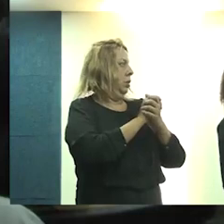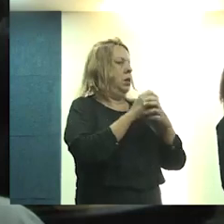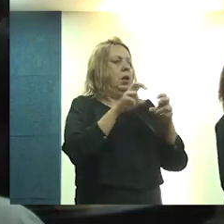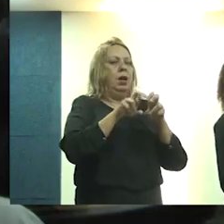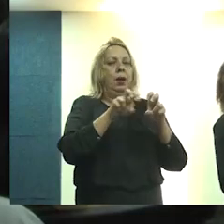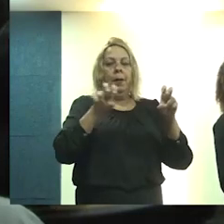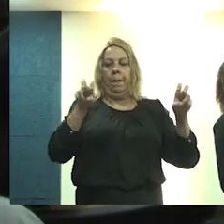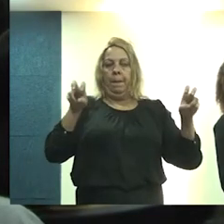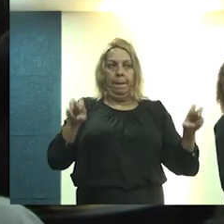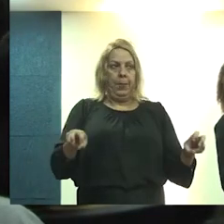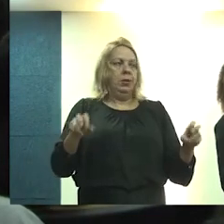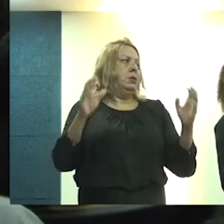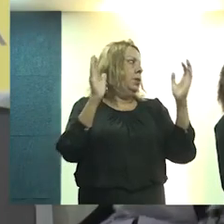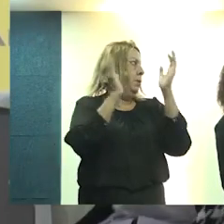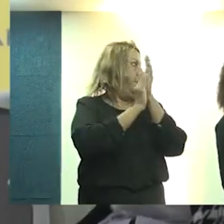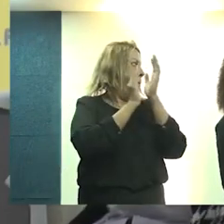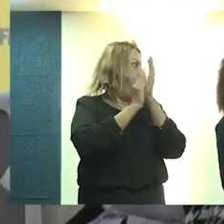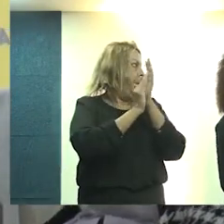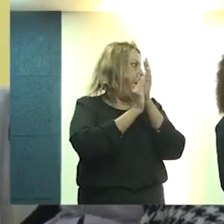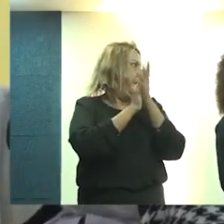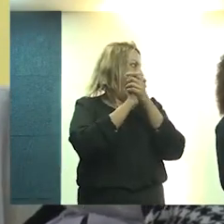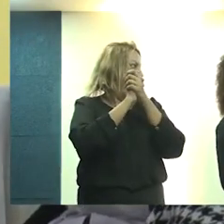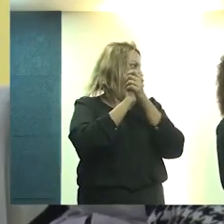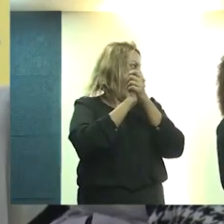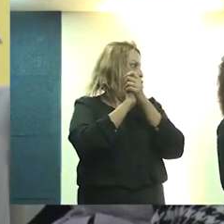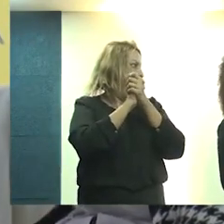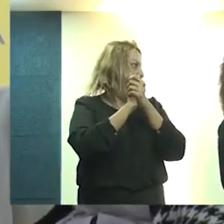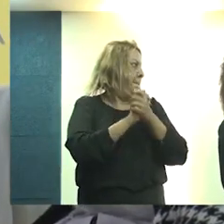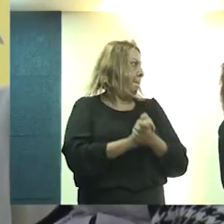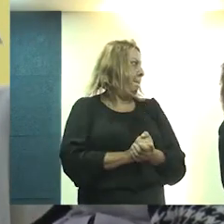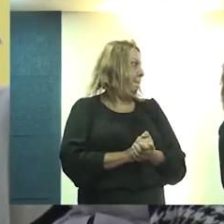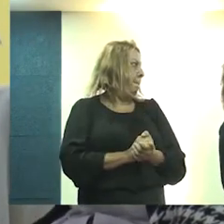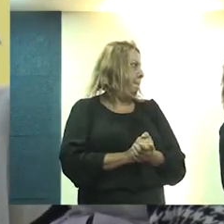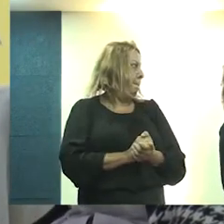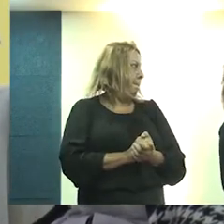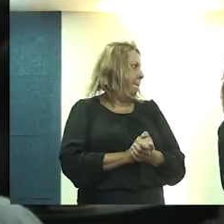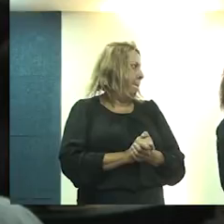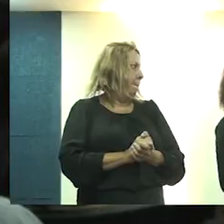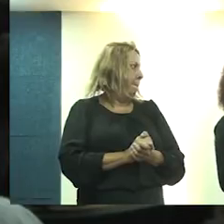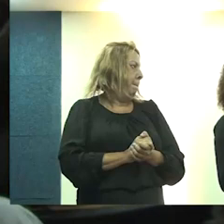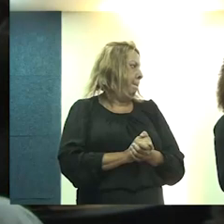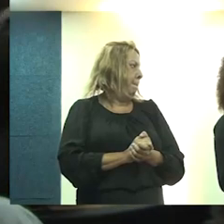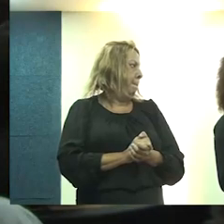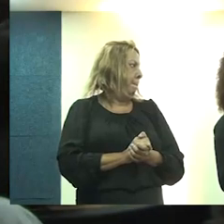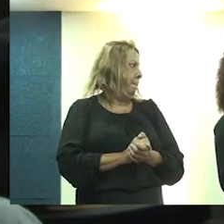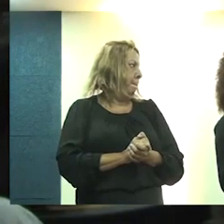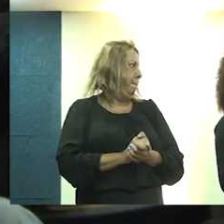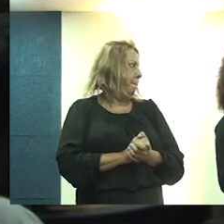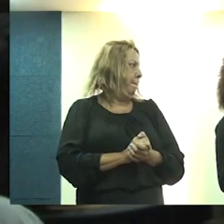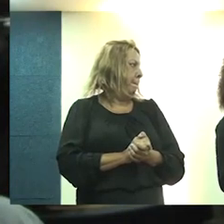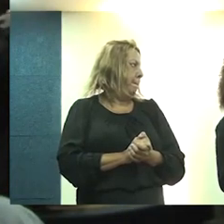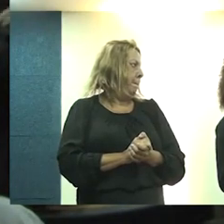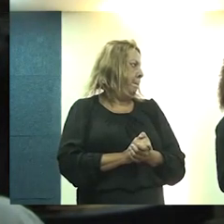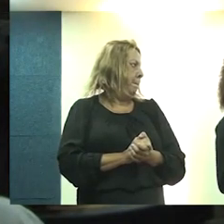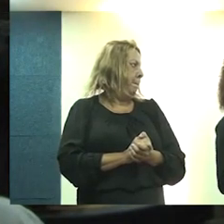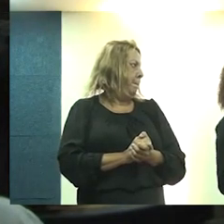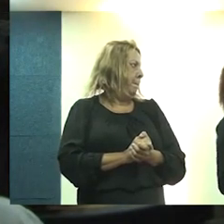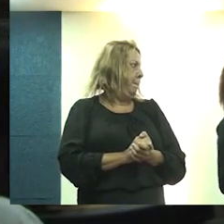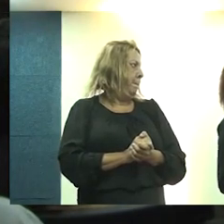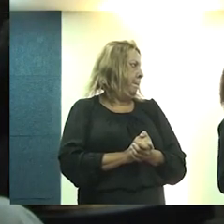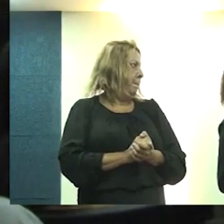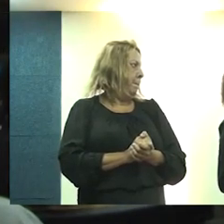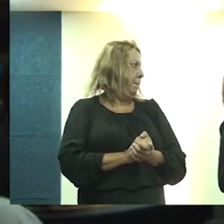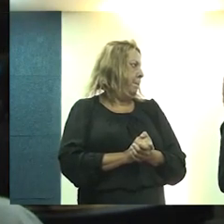mesmo aqui. Ao contrário, vocês é que são os mais importantes. A